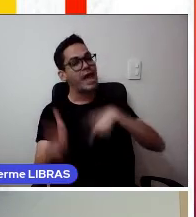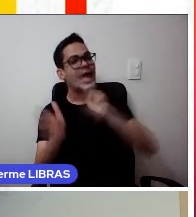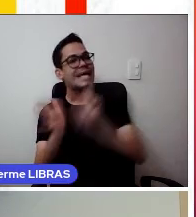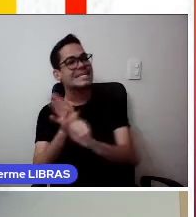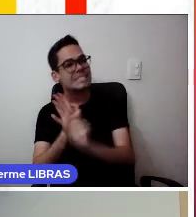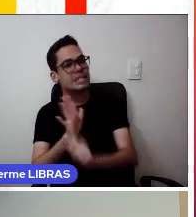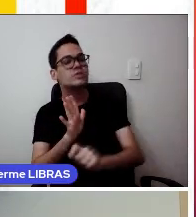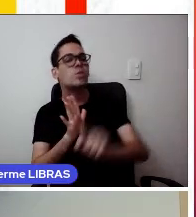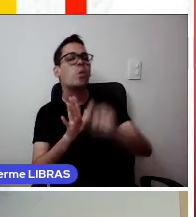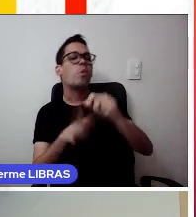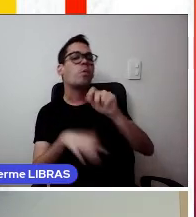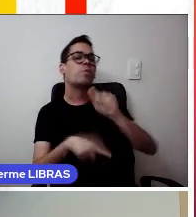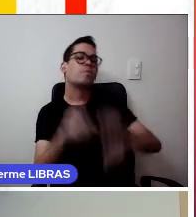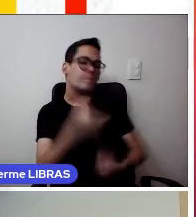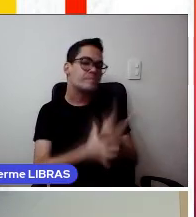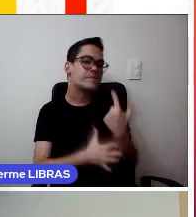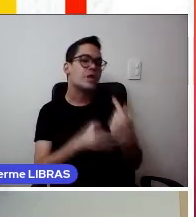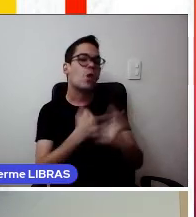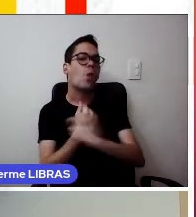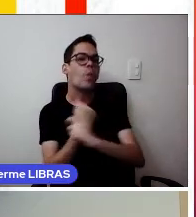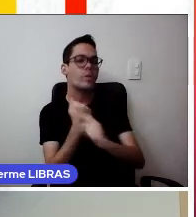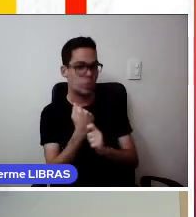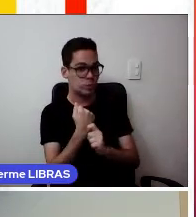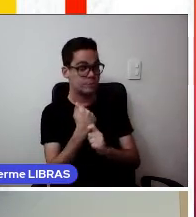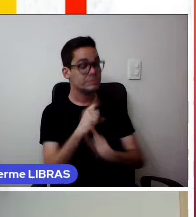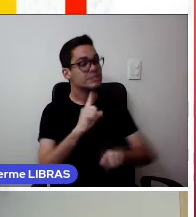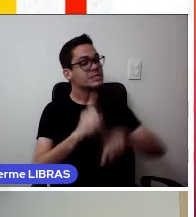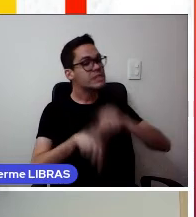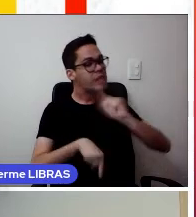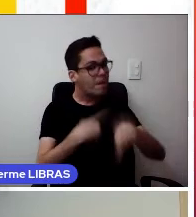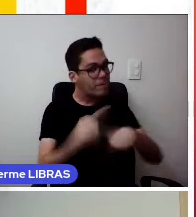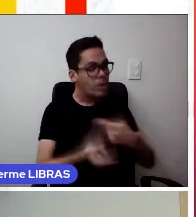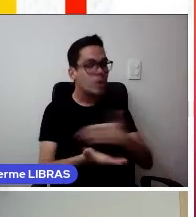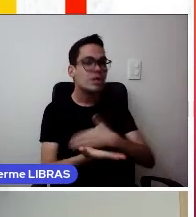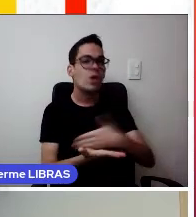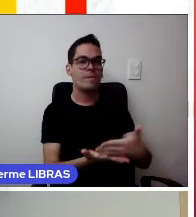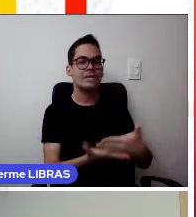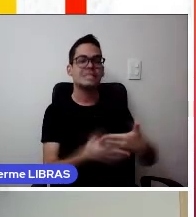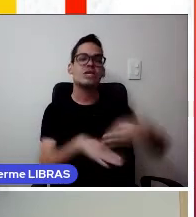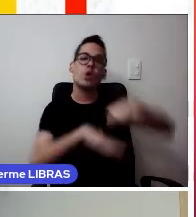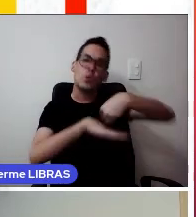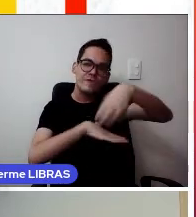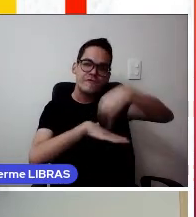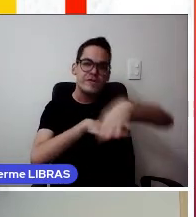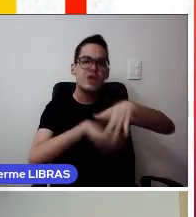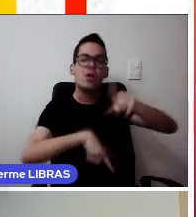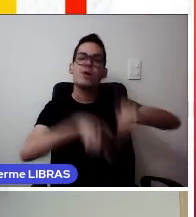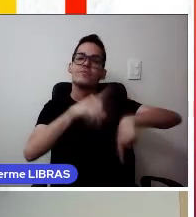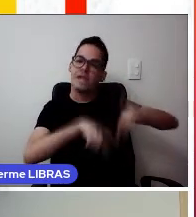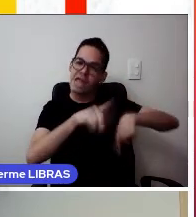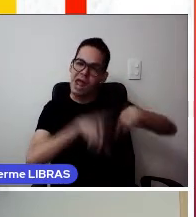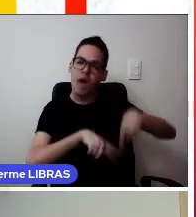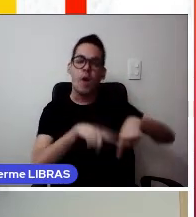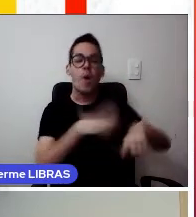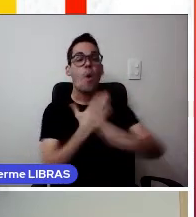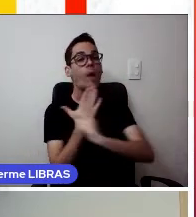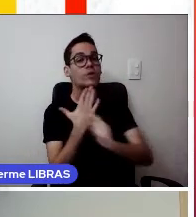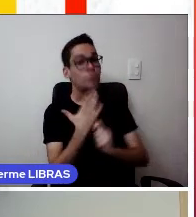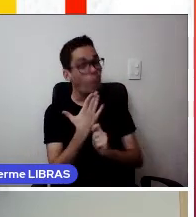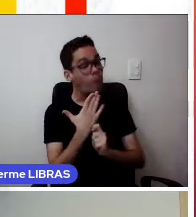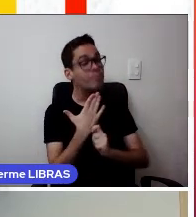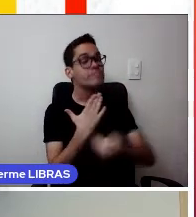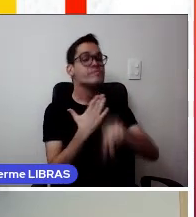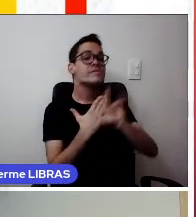vídeo. A partir disso, no formulário de envio de materiais, a autora ou autor deverá